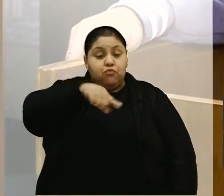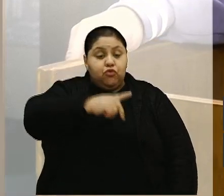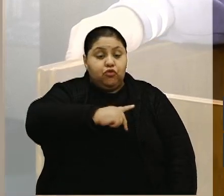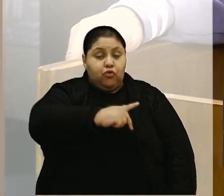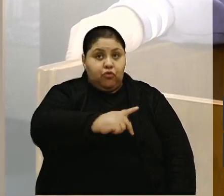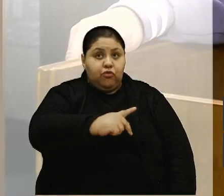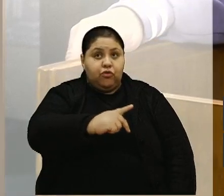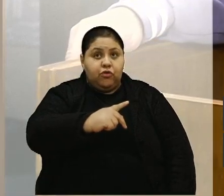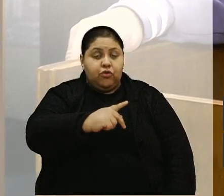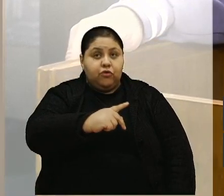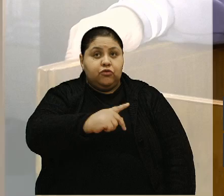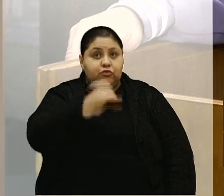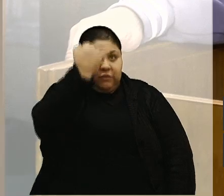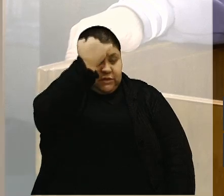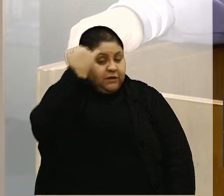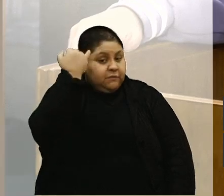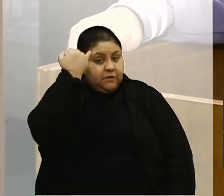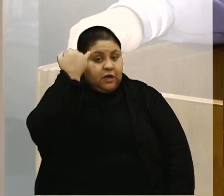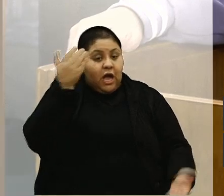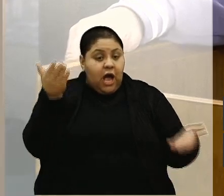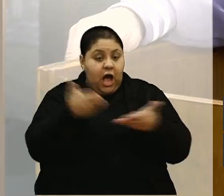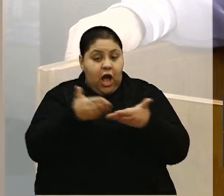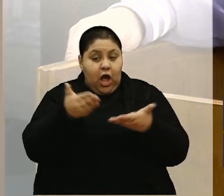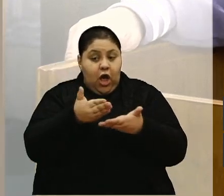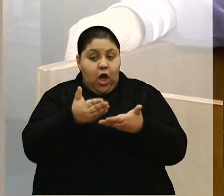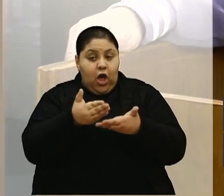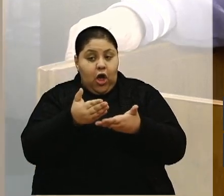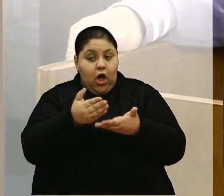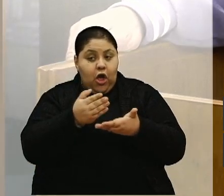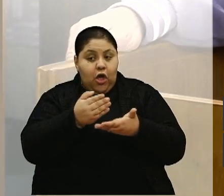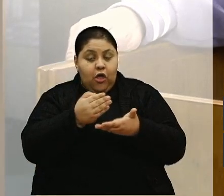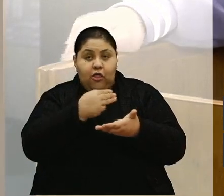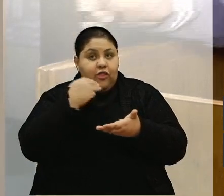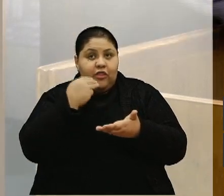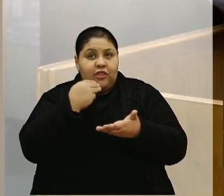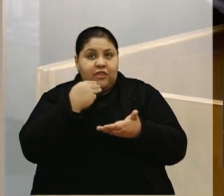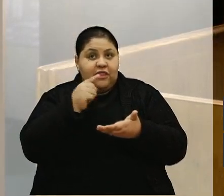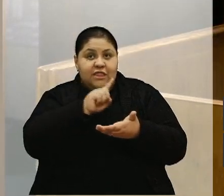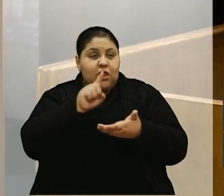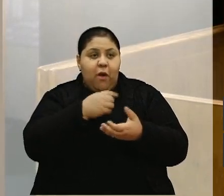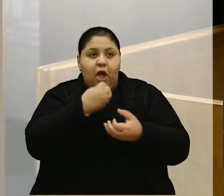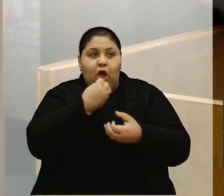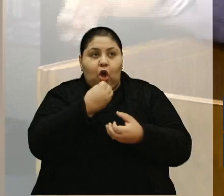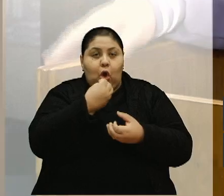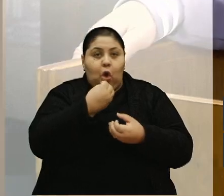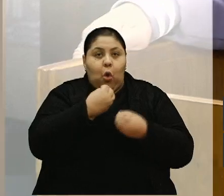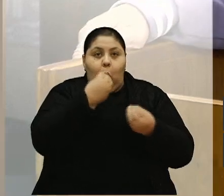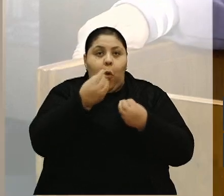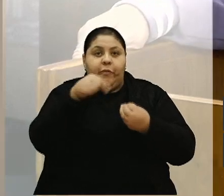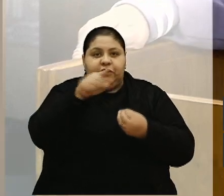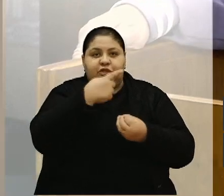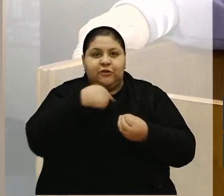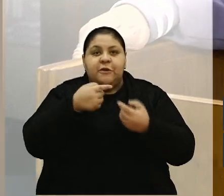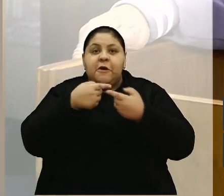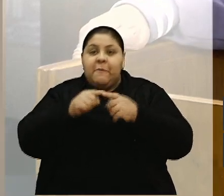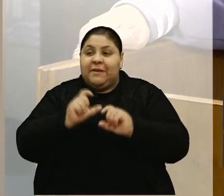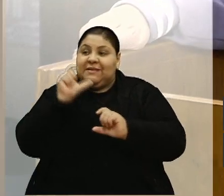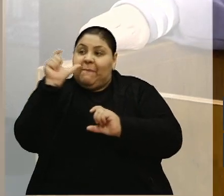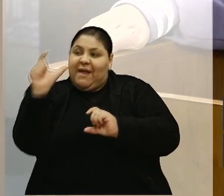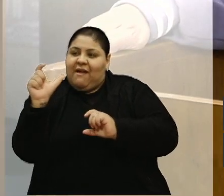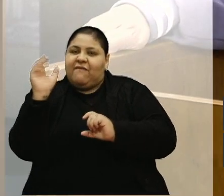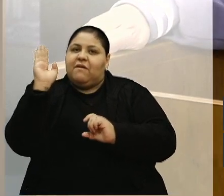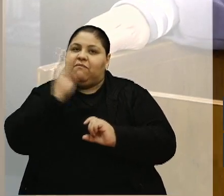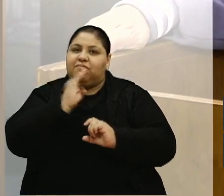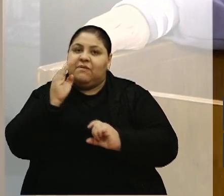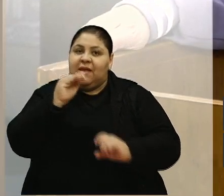colega Marisol, hoje, que não é bem como a gente gostaria, mas a palavra emergencial tem que prevalecer nessa hora.